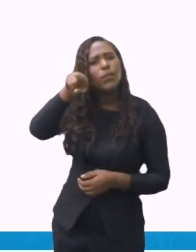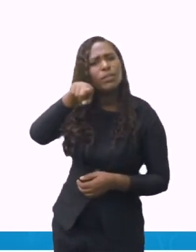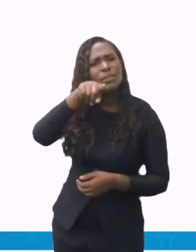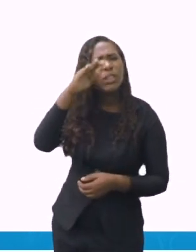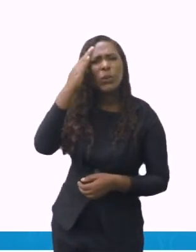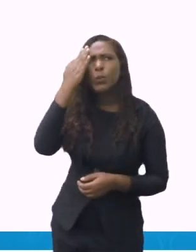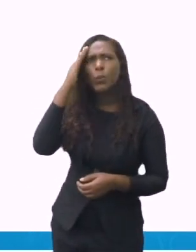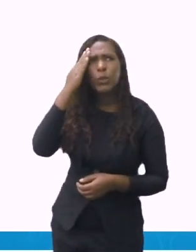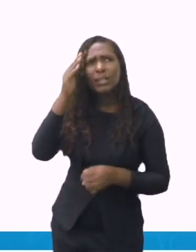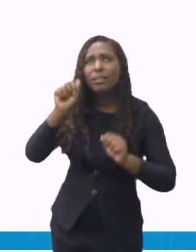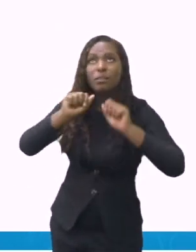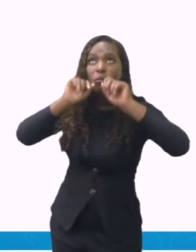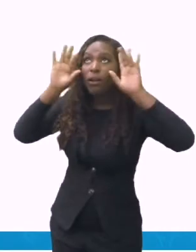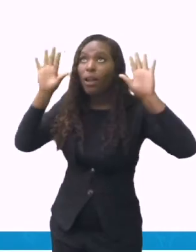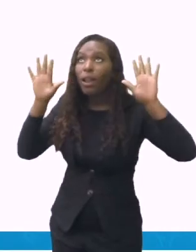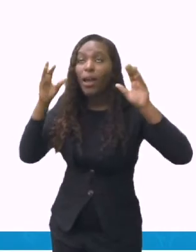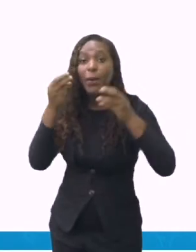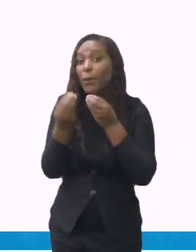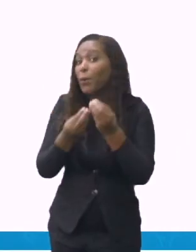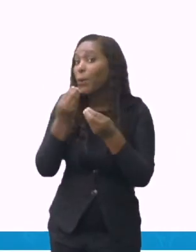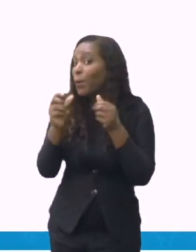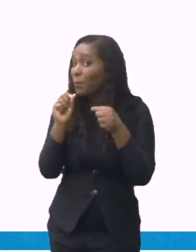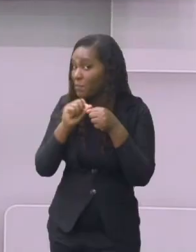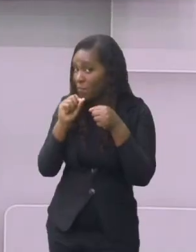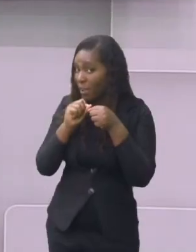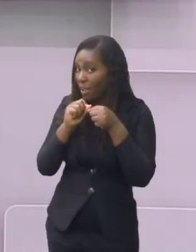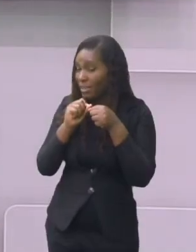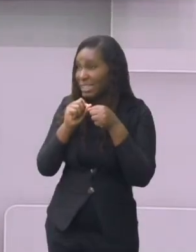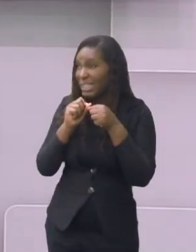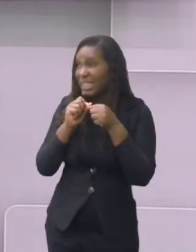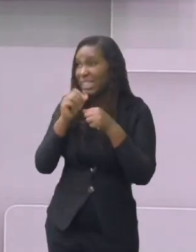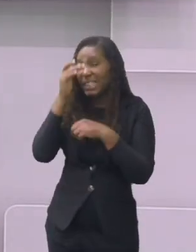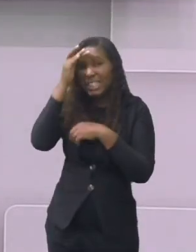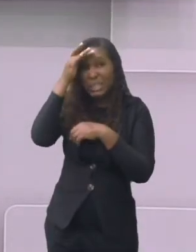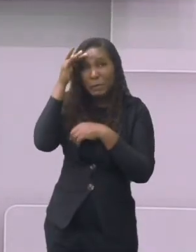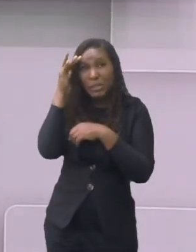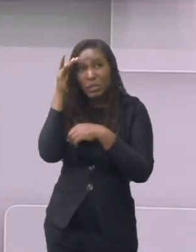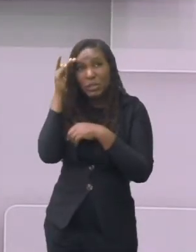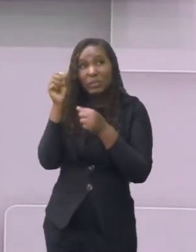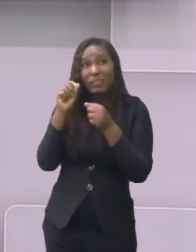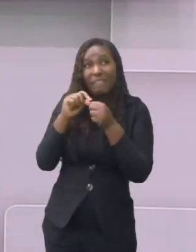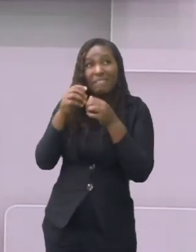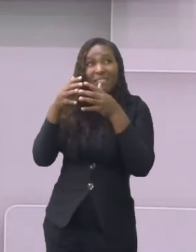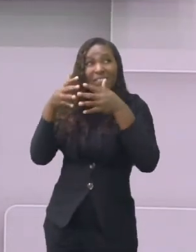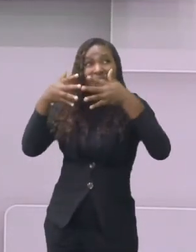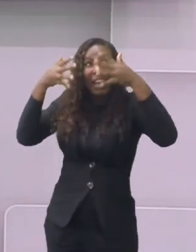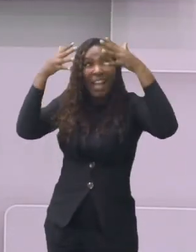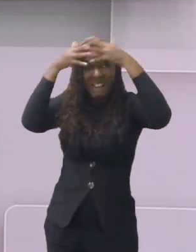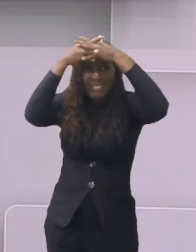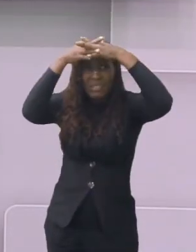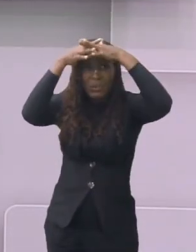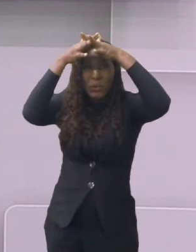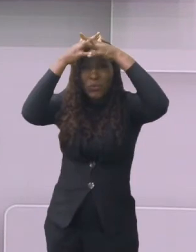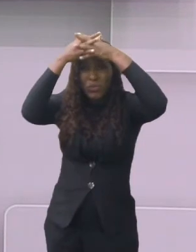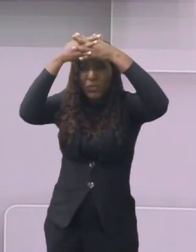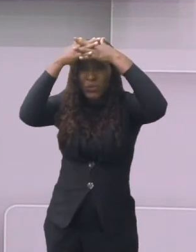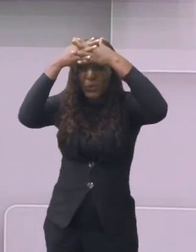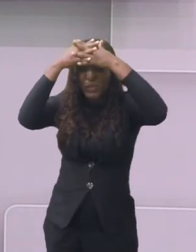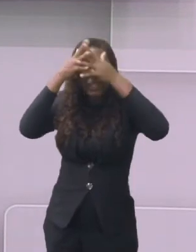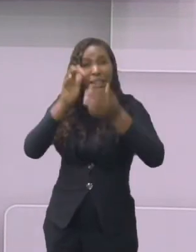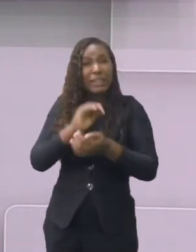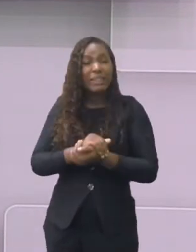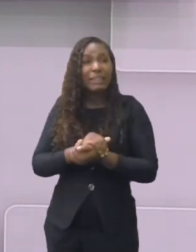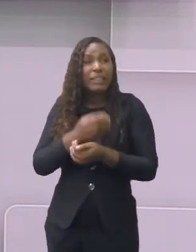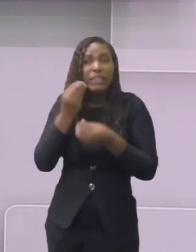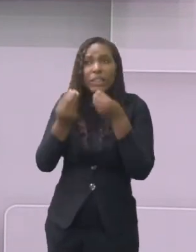está bem definido, a pessoa pode ficar confusa. A pessoa que vai fazer a receita, ou que está lendo a sua receita,